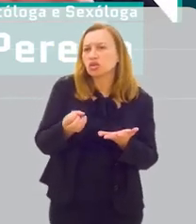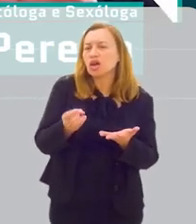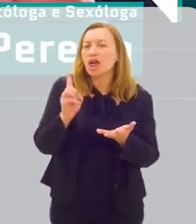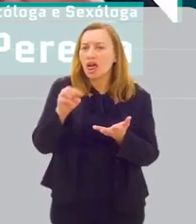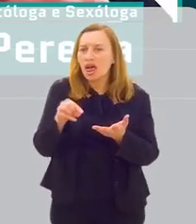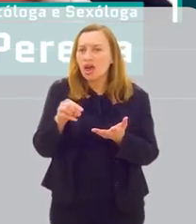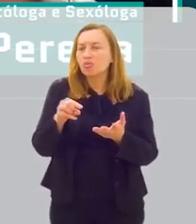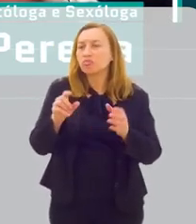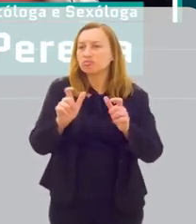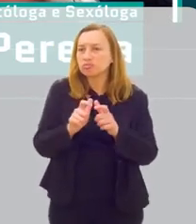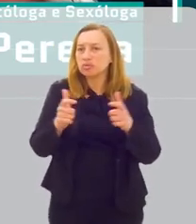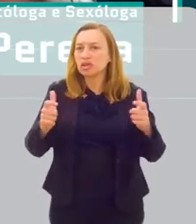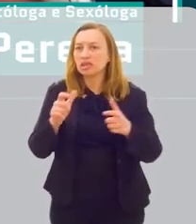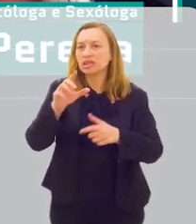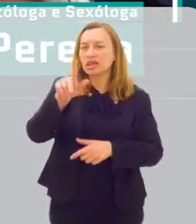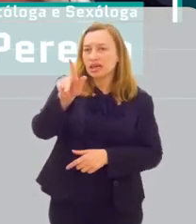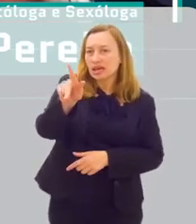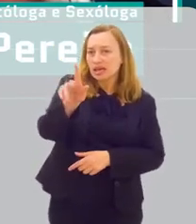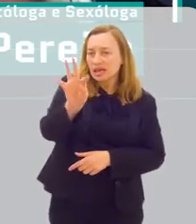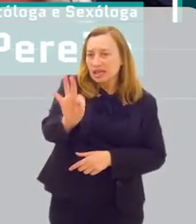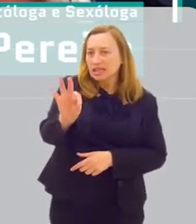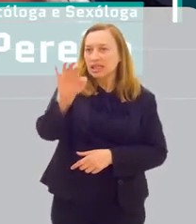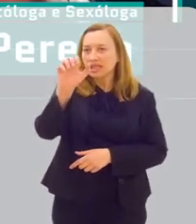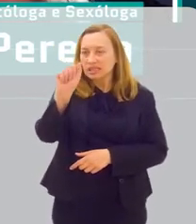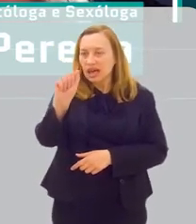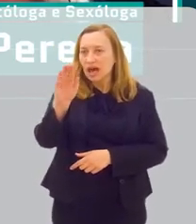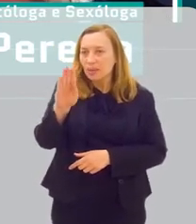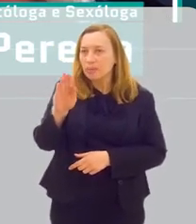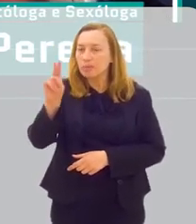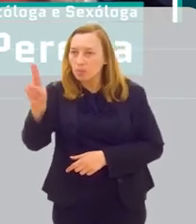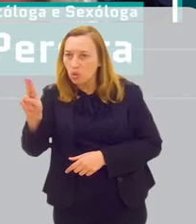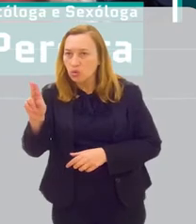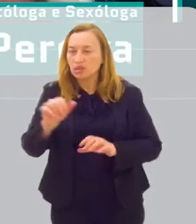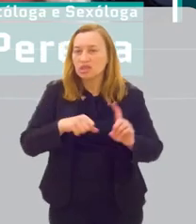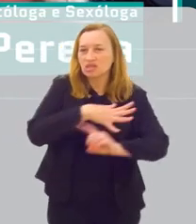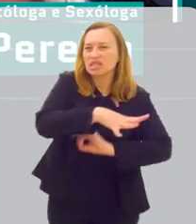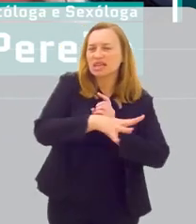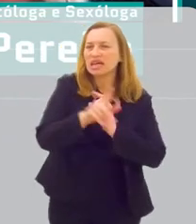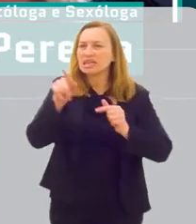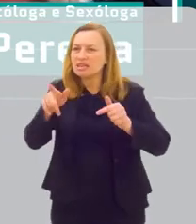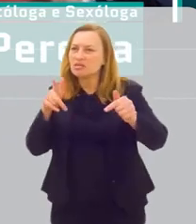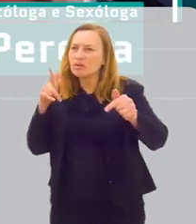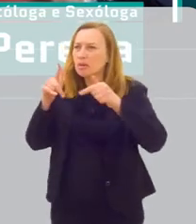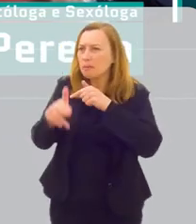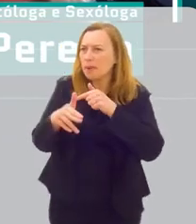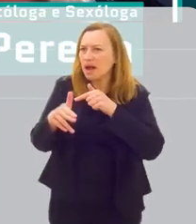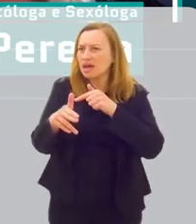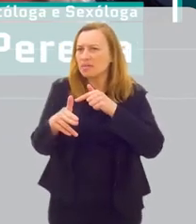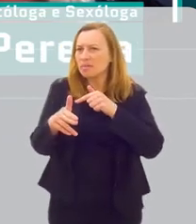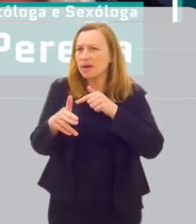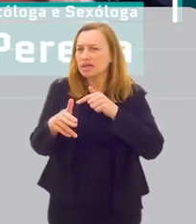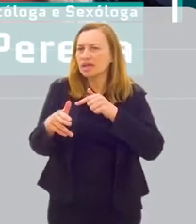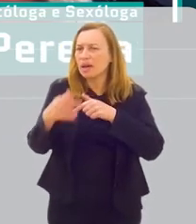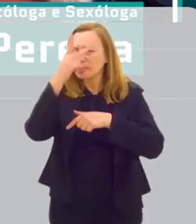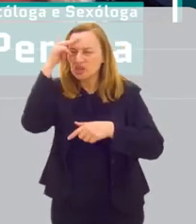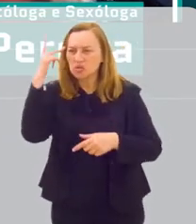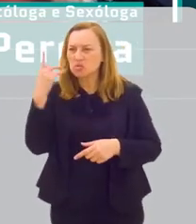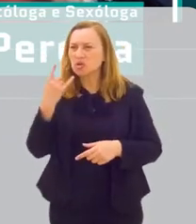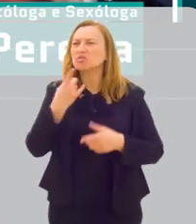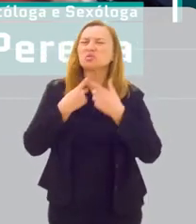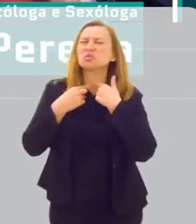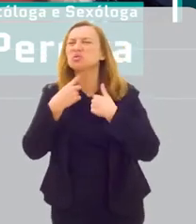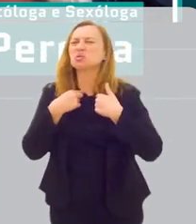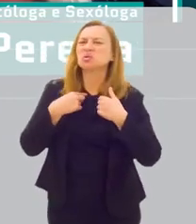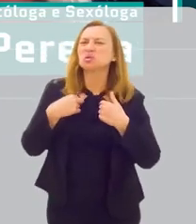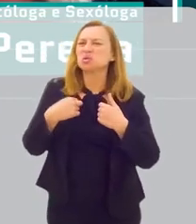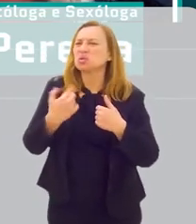é um grande tabu na sociedade, né? Isso também impacta com que essa pessoa não tenha o